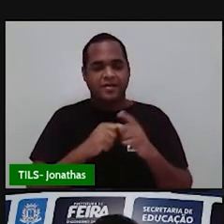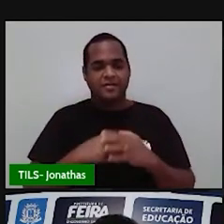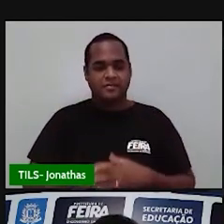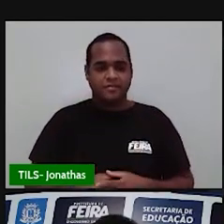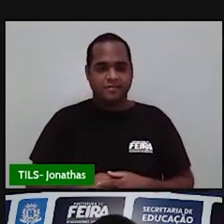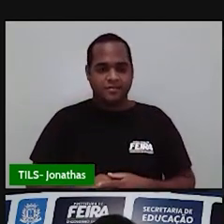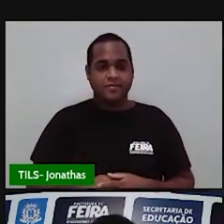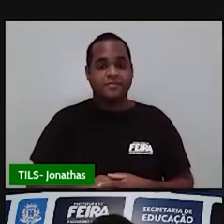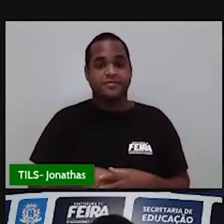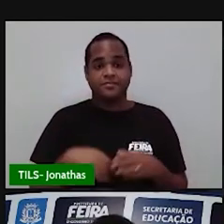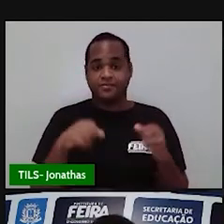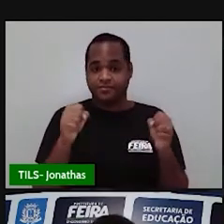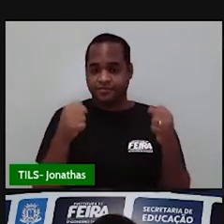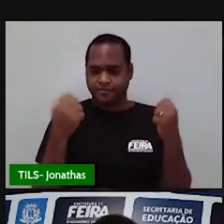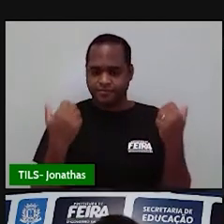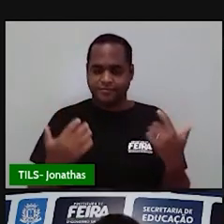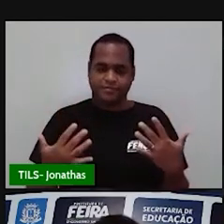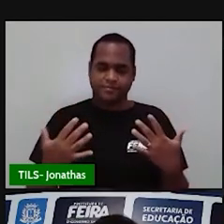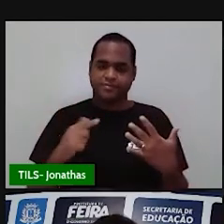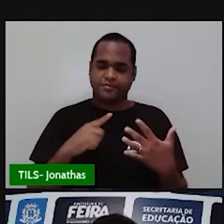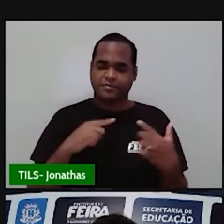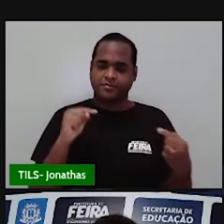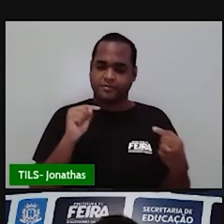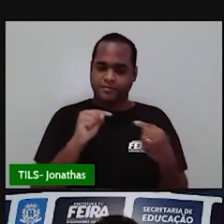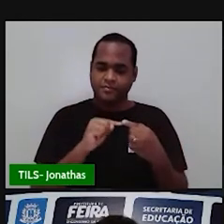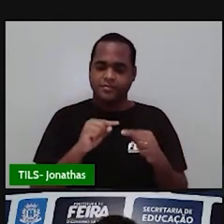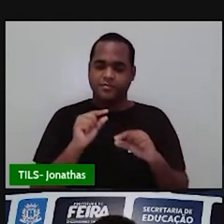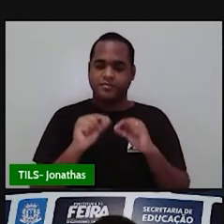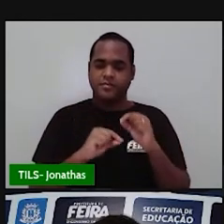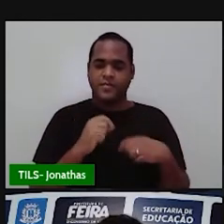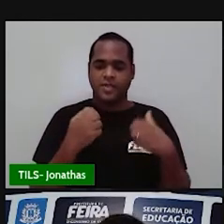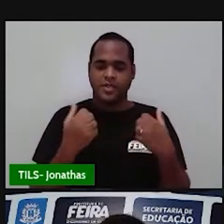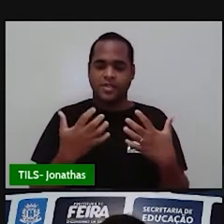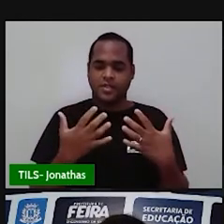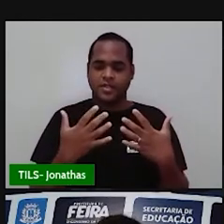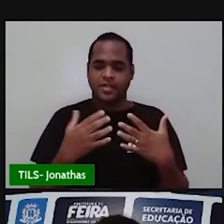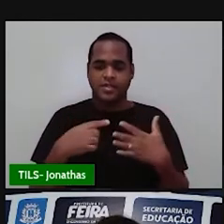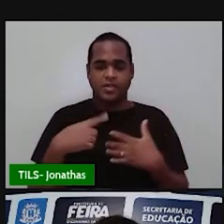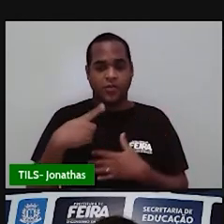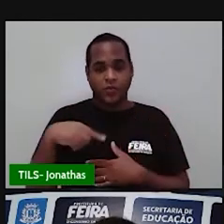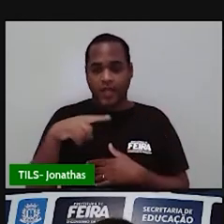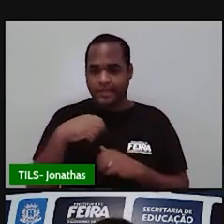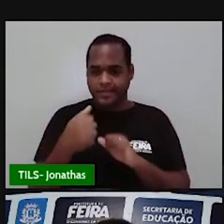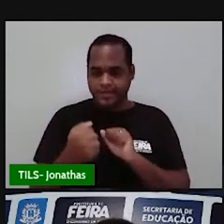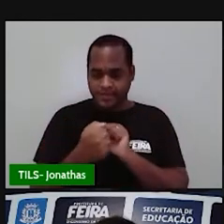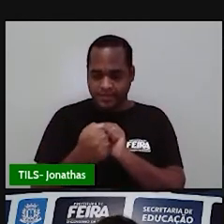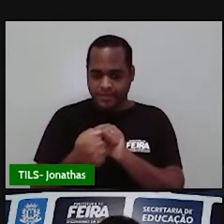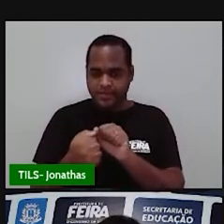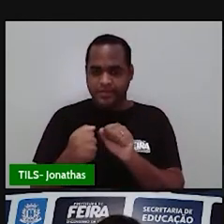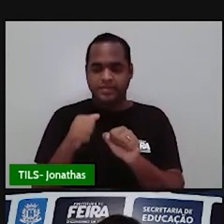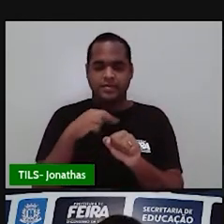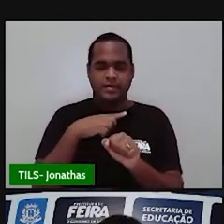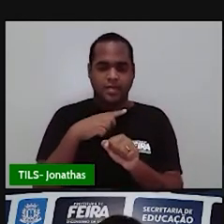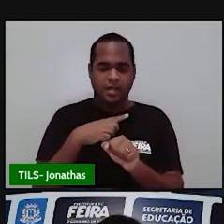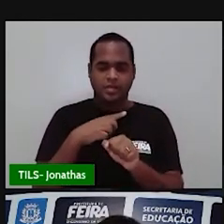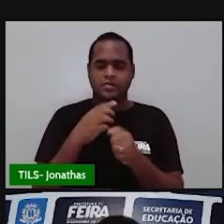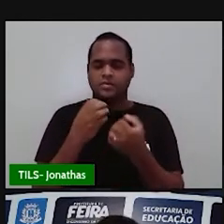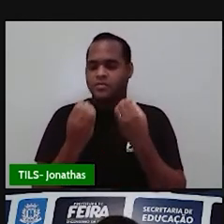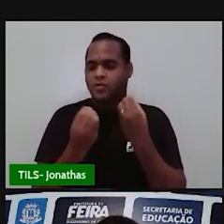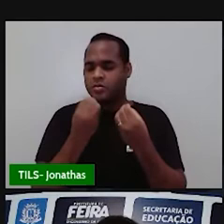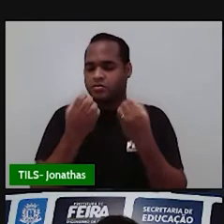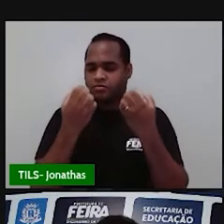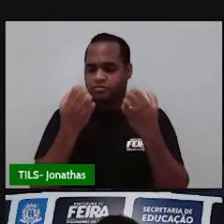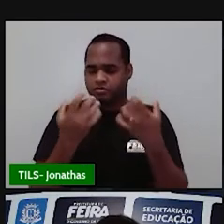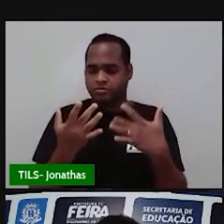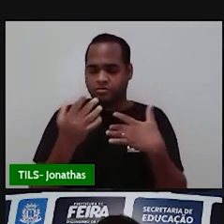Então, né, uma forma de nós acompanharmos como está